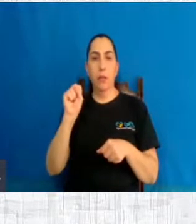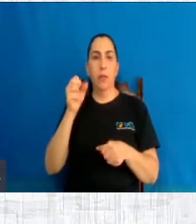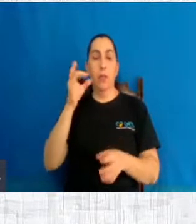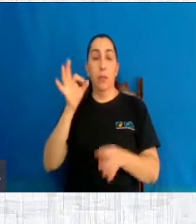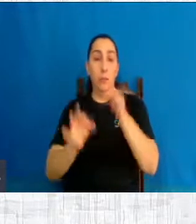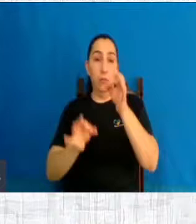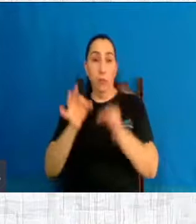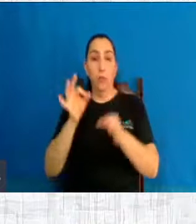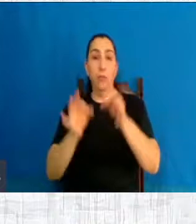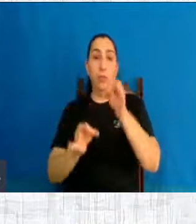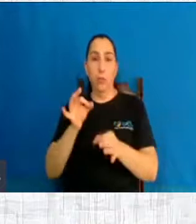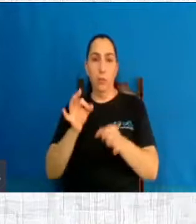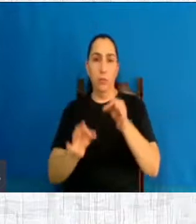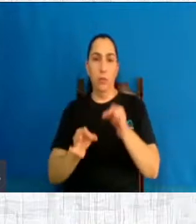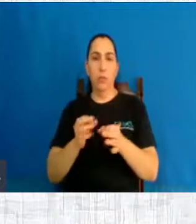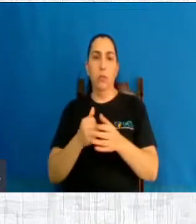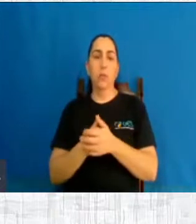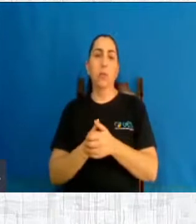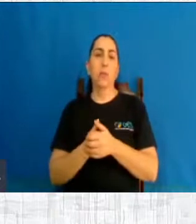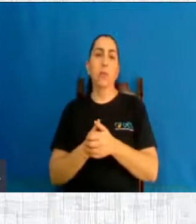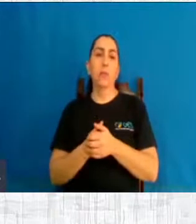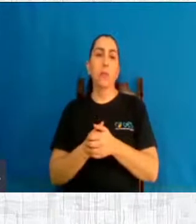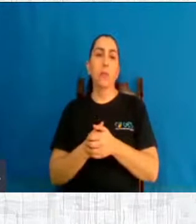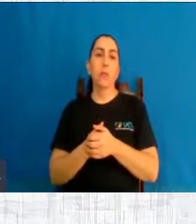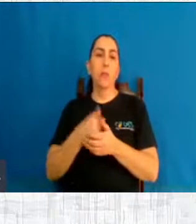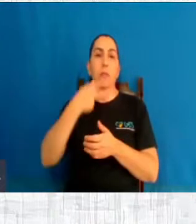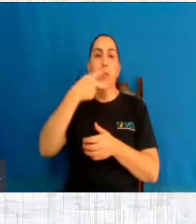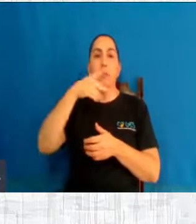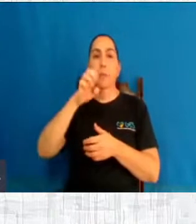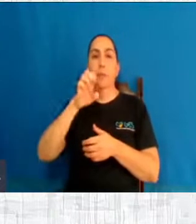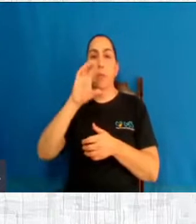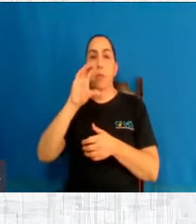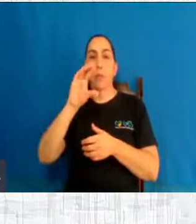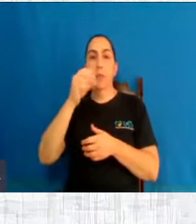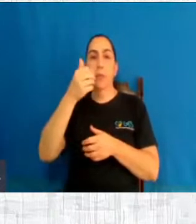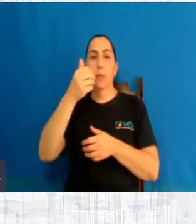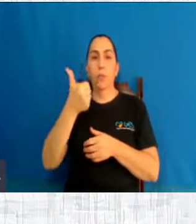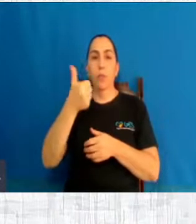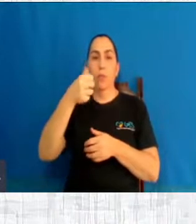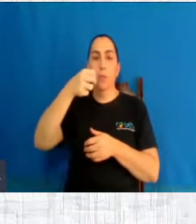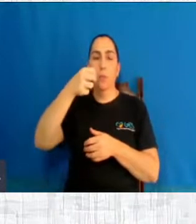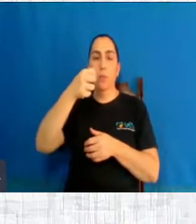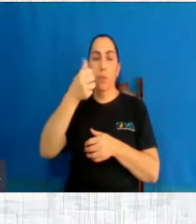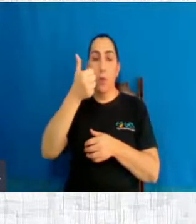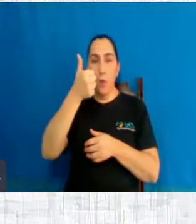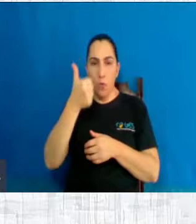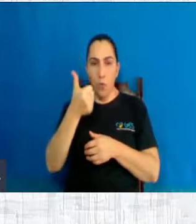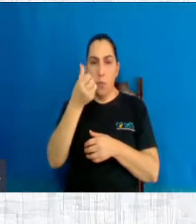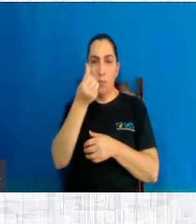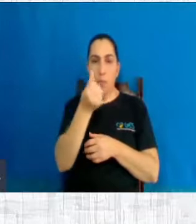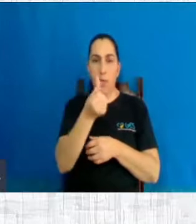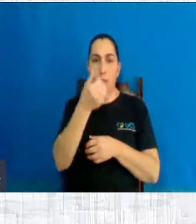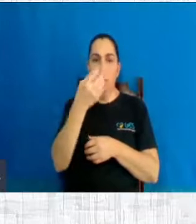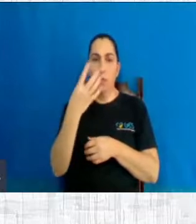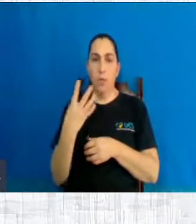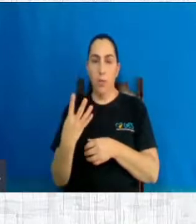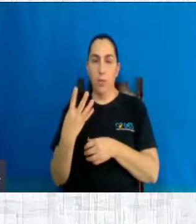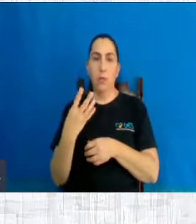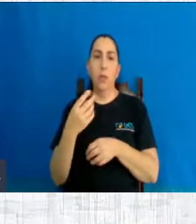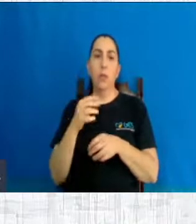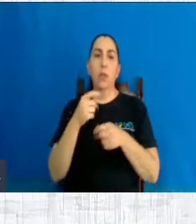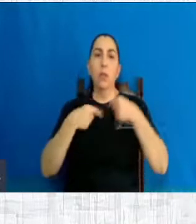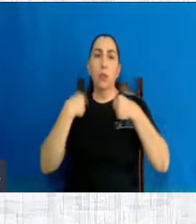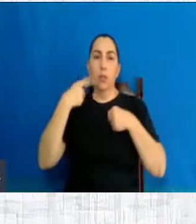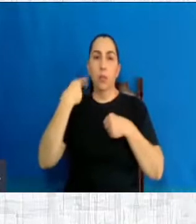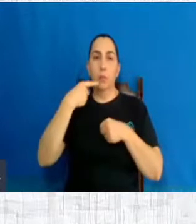claro o direito à vida. PEC número 164-2012, são duas, duas PECs. Do deputado João Campos e outros.